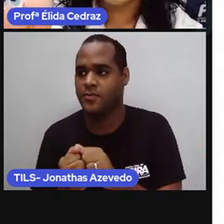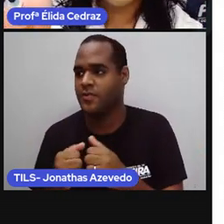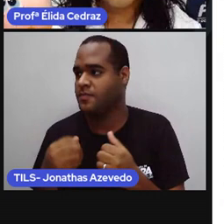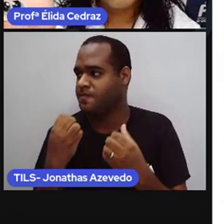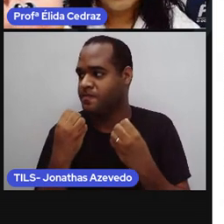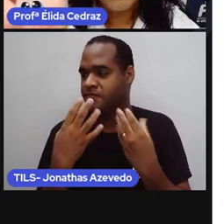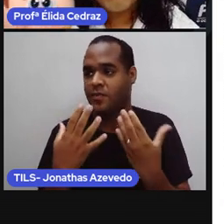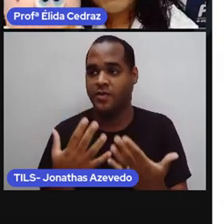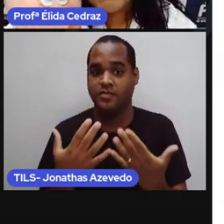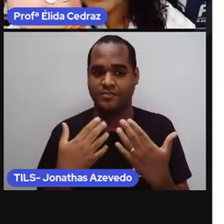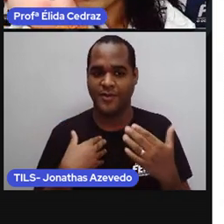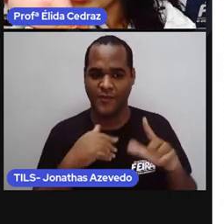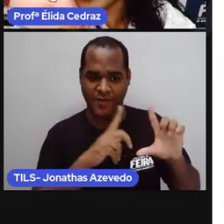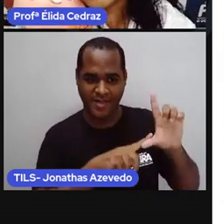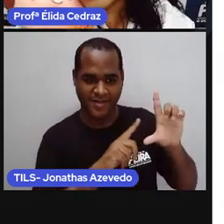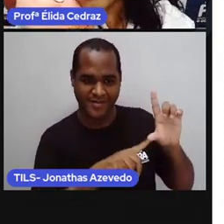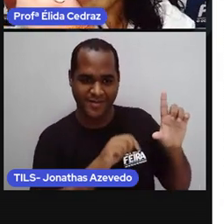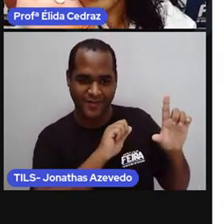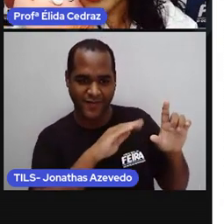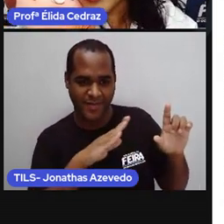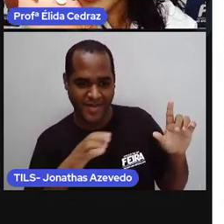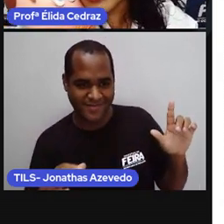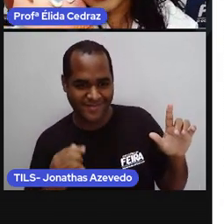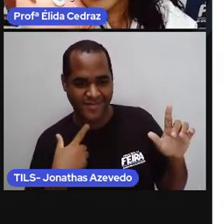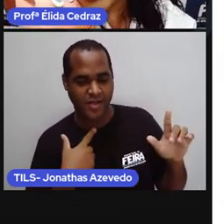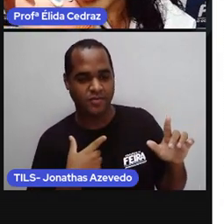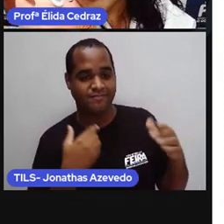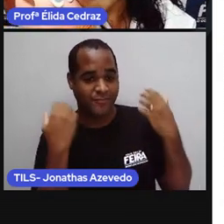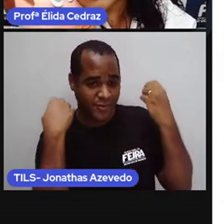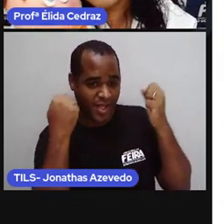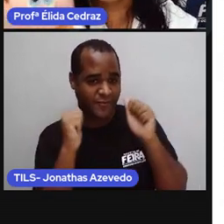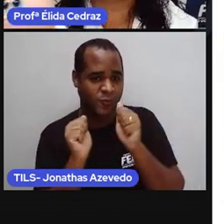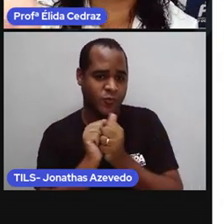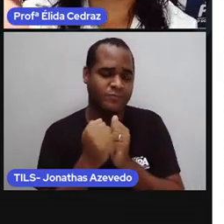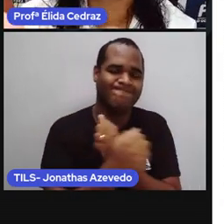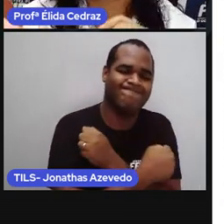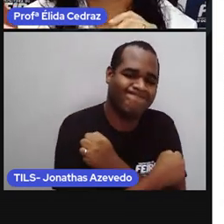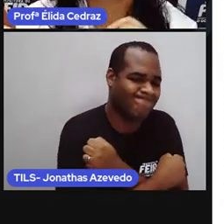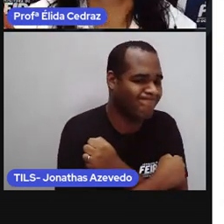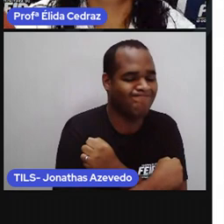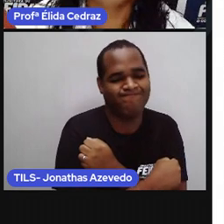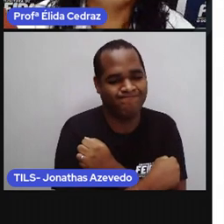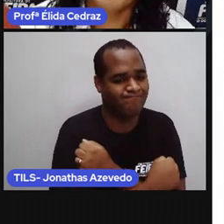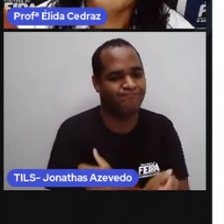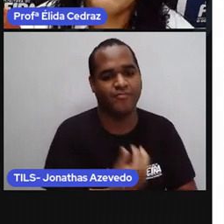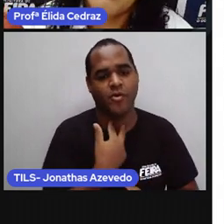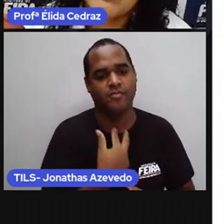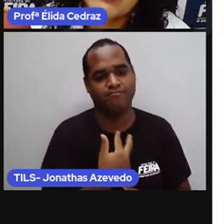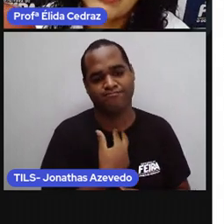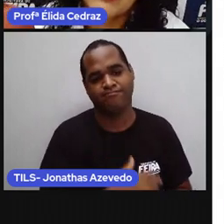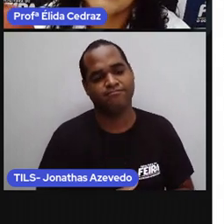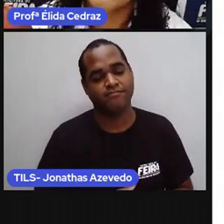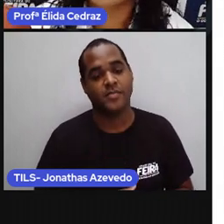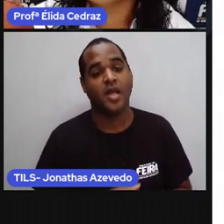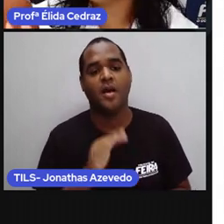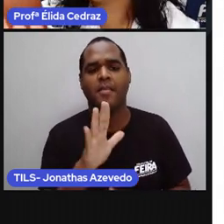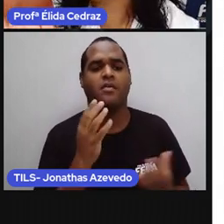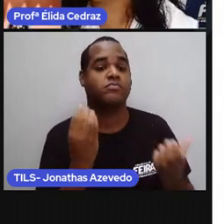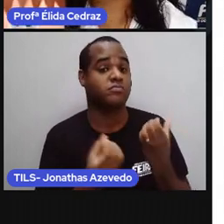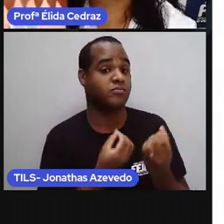Proélida tá aqui com o senhor alfabeto a gente ainda não pode tá assim juntinho apertadinho mas podemos sim